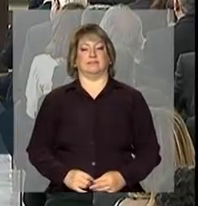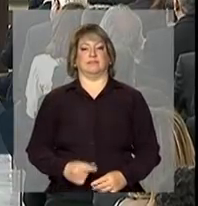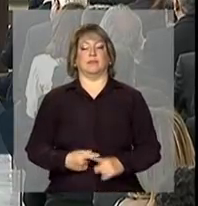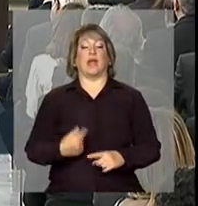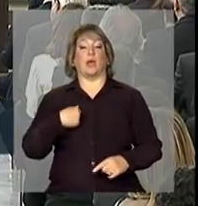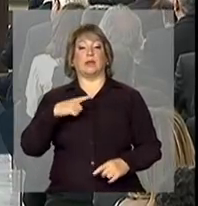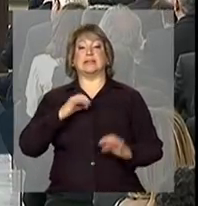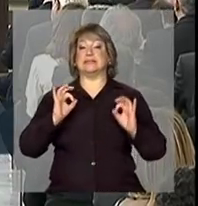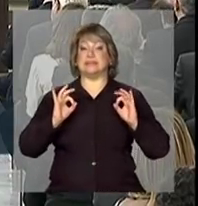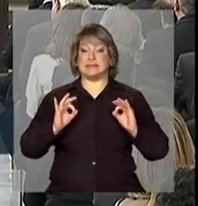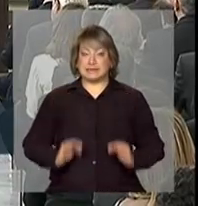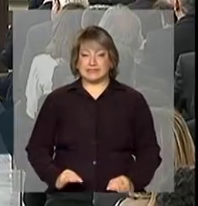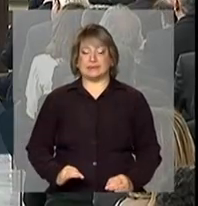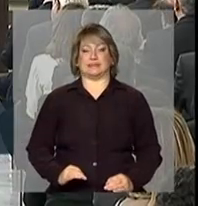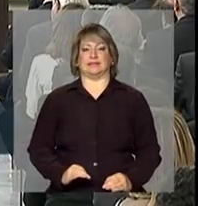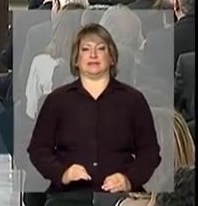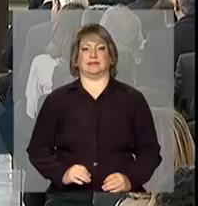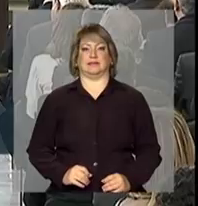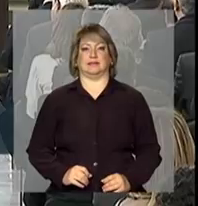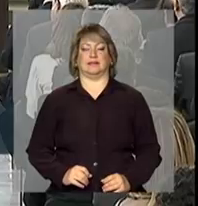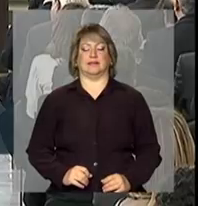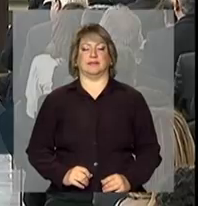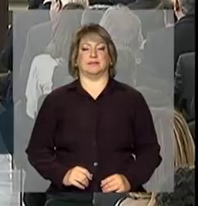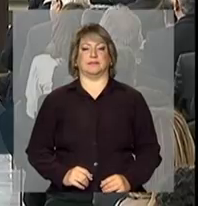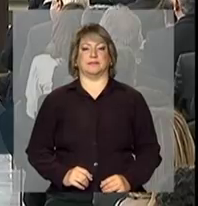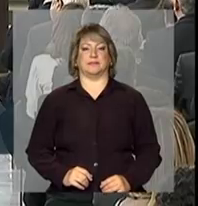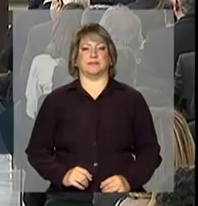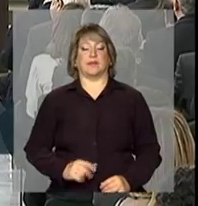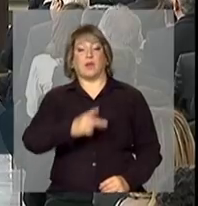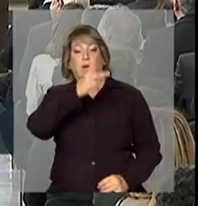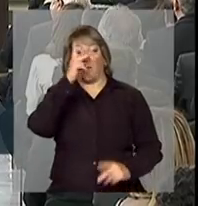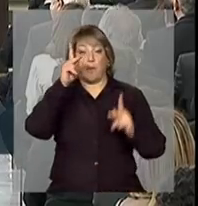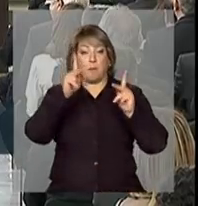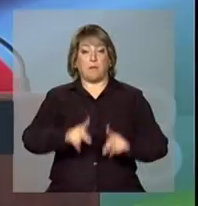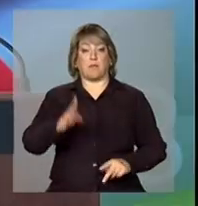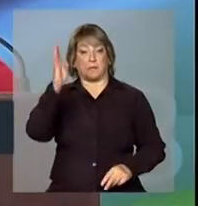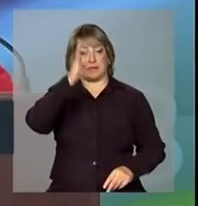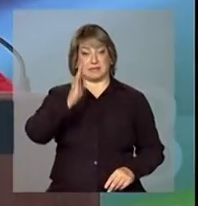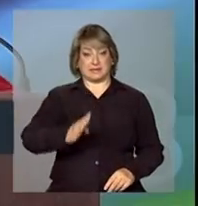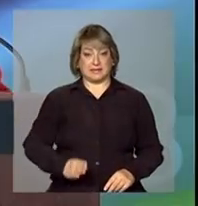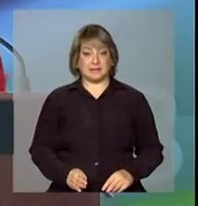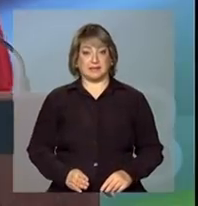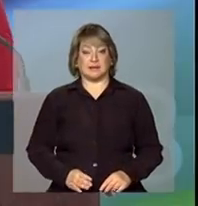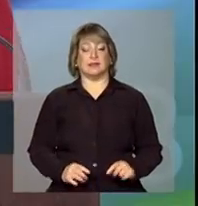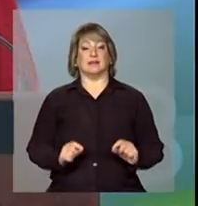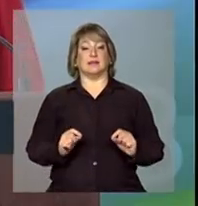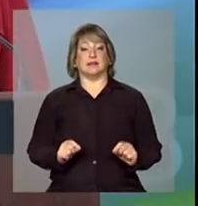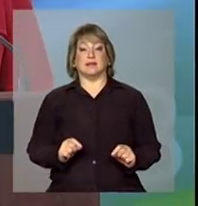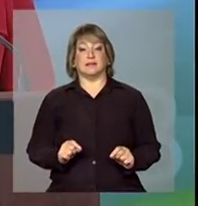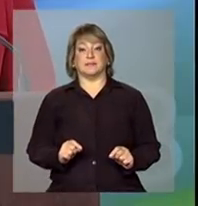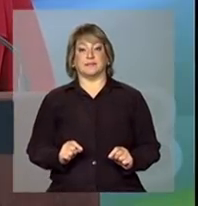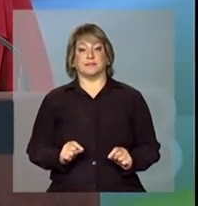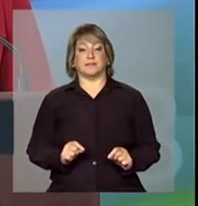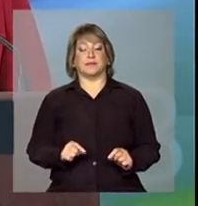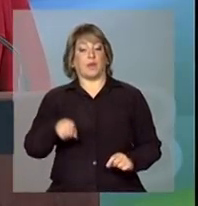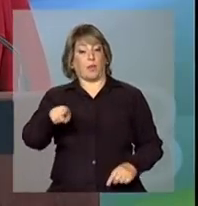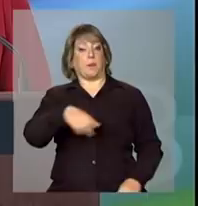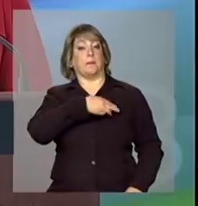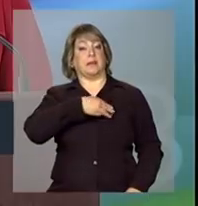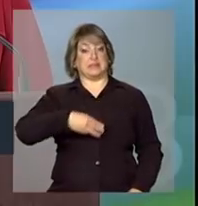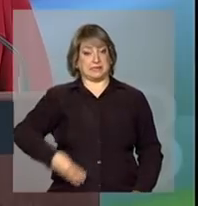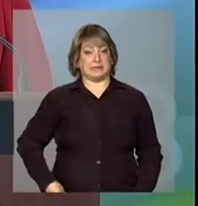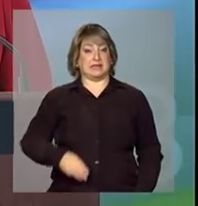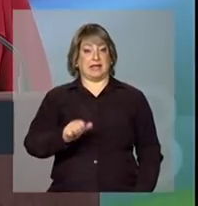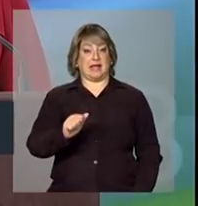certeza da população brasileira que o ministro